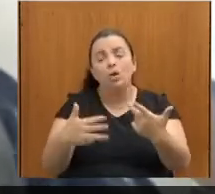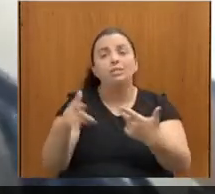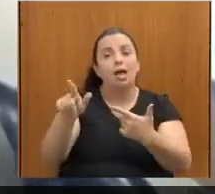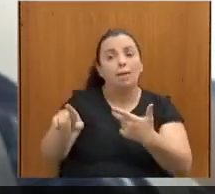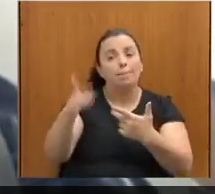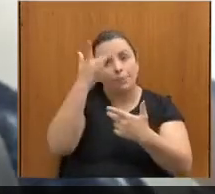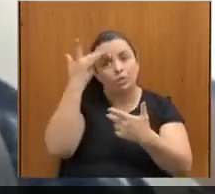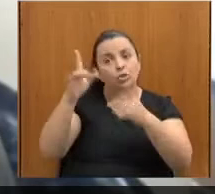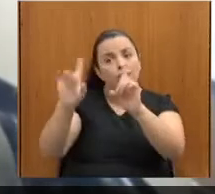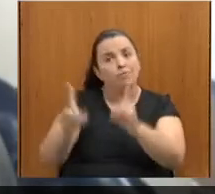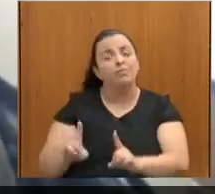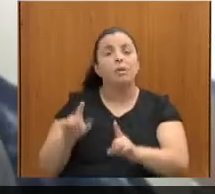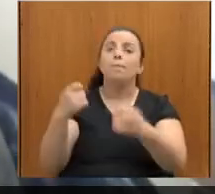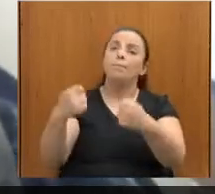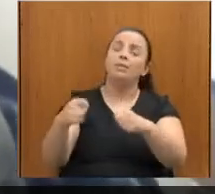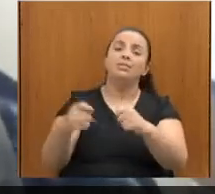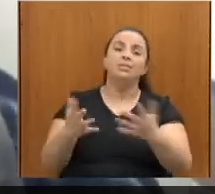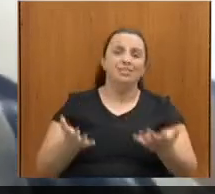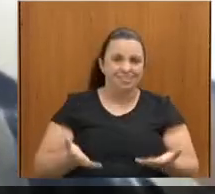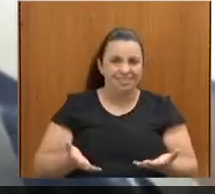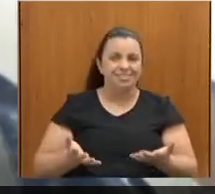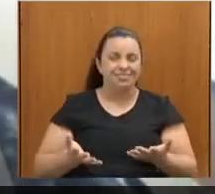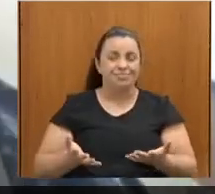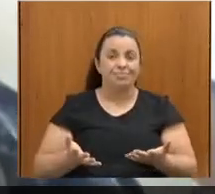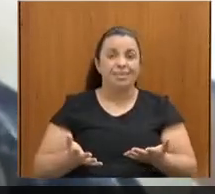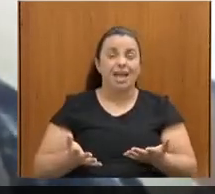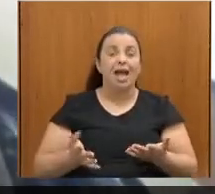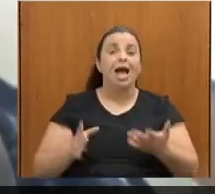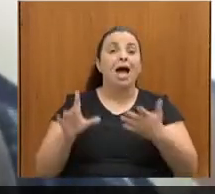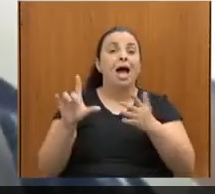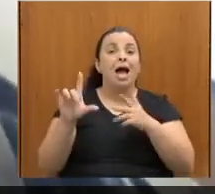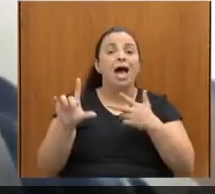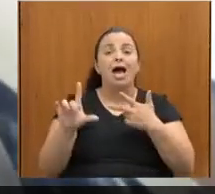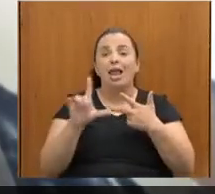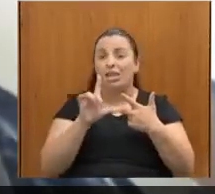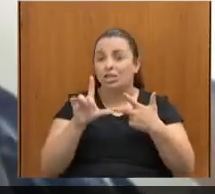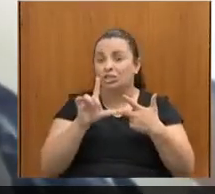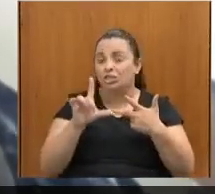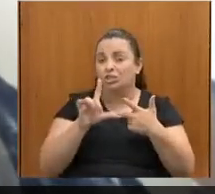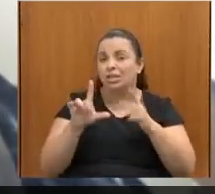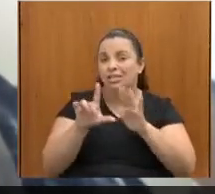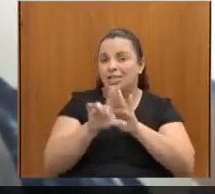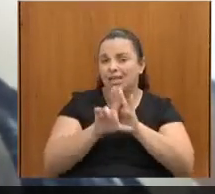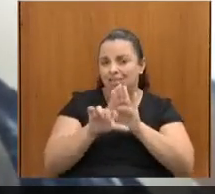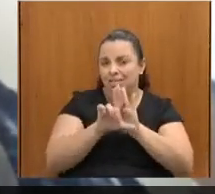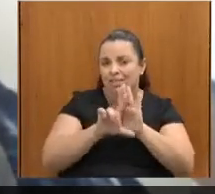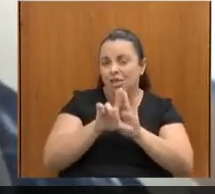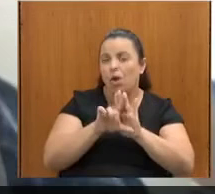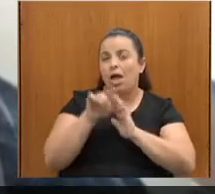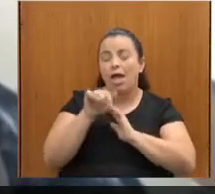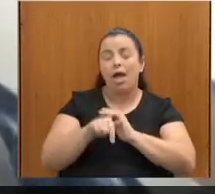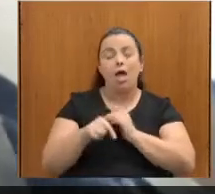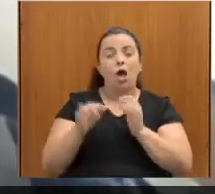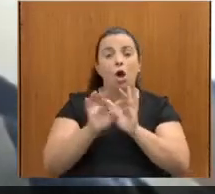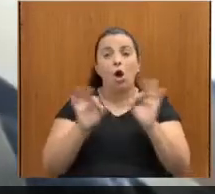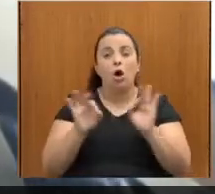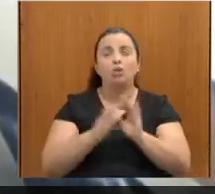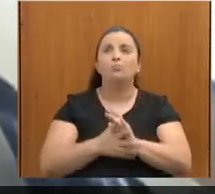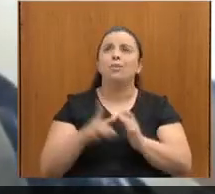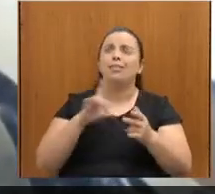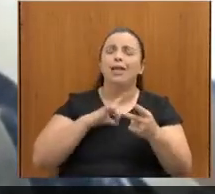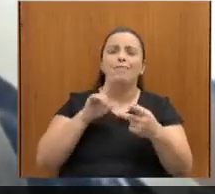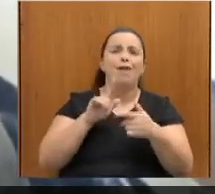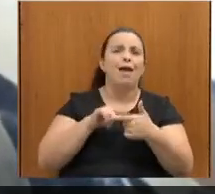das melhores do mundo, porque tivemos a Convenção de Defesa dos Direitos da Pessoa com Deficiência, tivemos a LBI